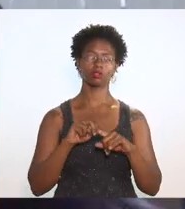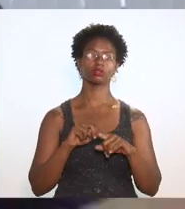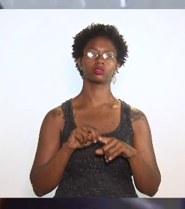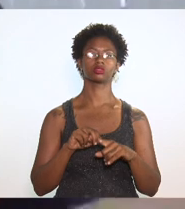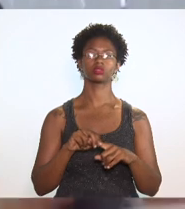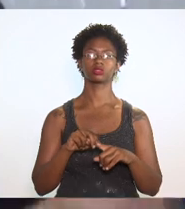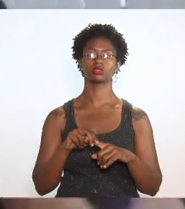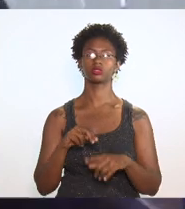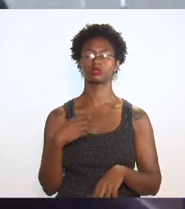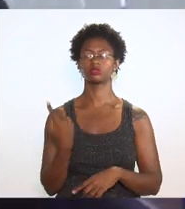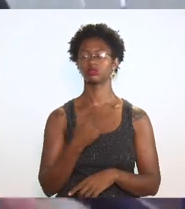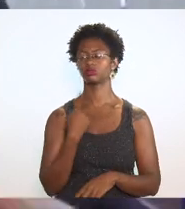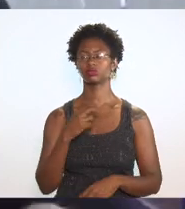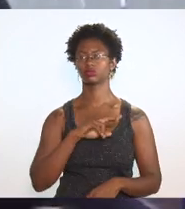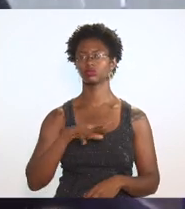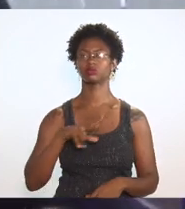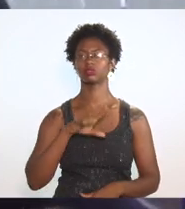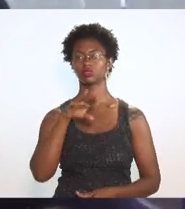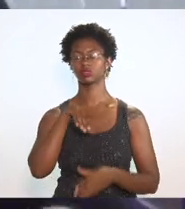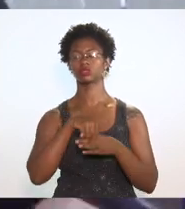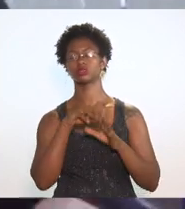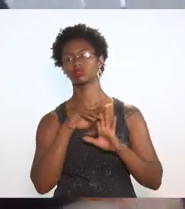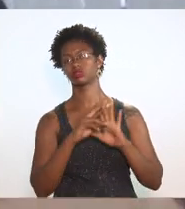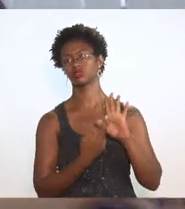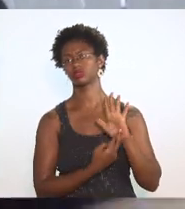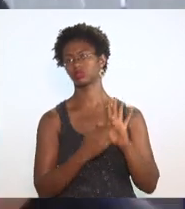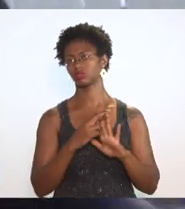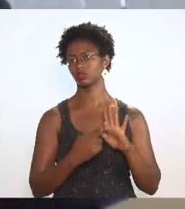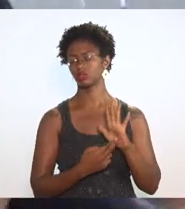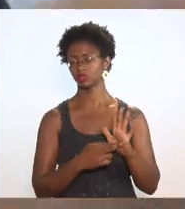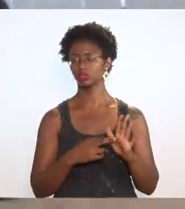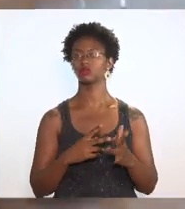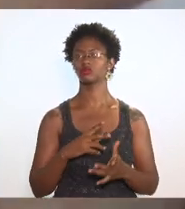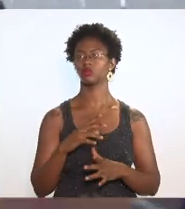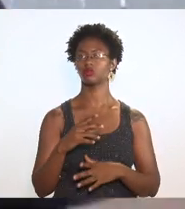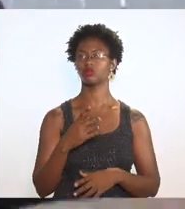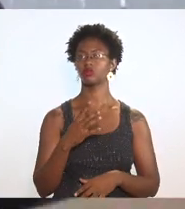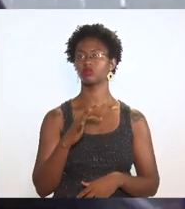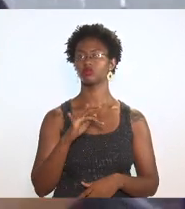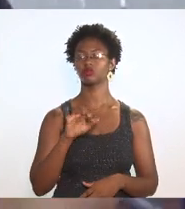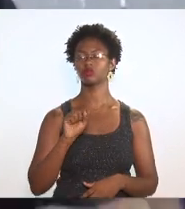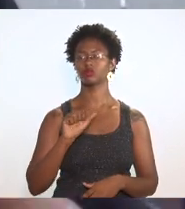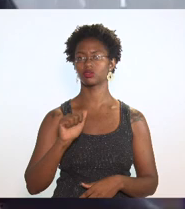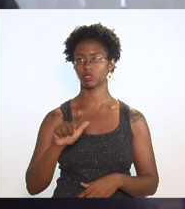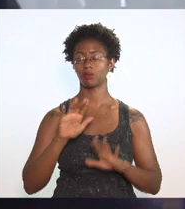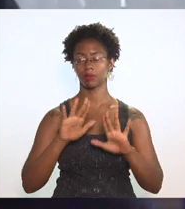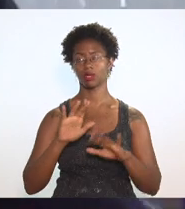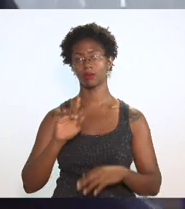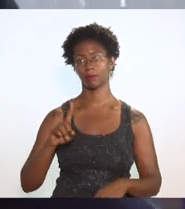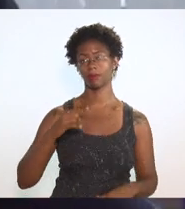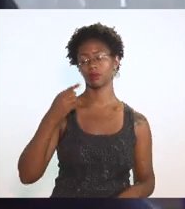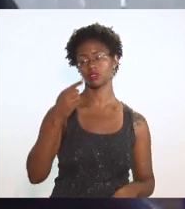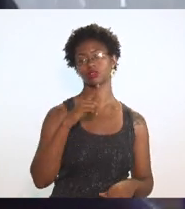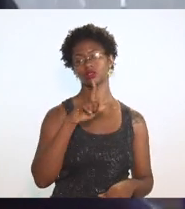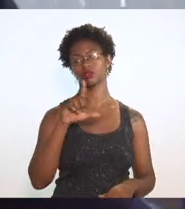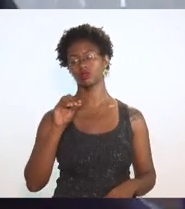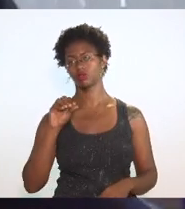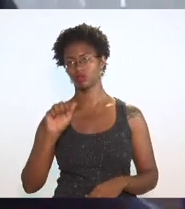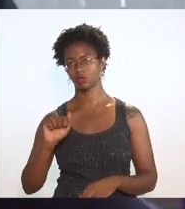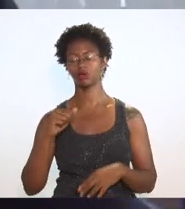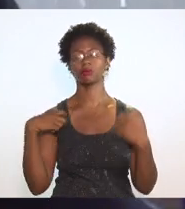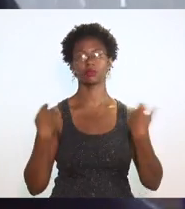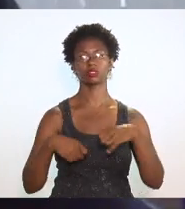estarmos dentro do novo regime de recuperação fiscal mas nossa próxima LOA vai precisar ser muito bem